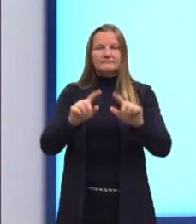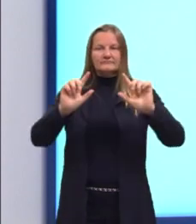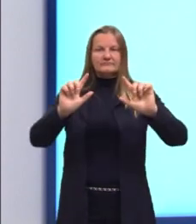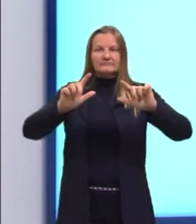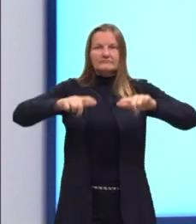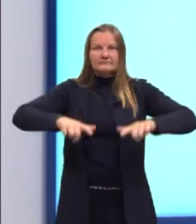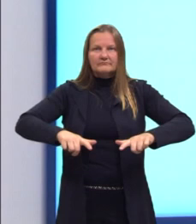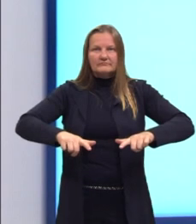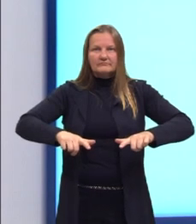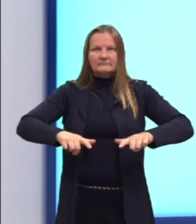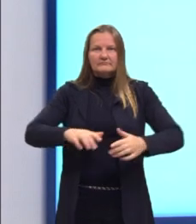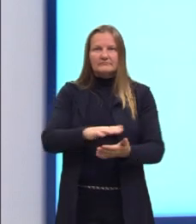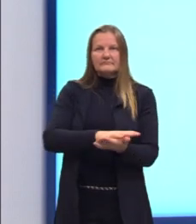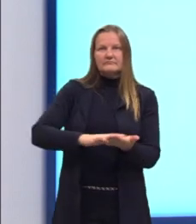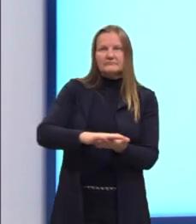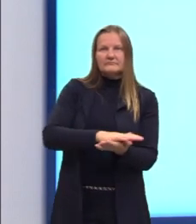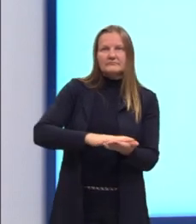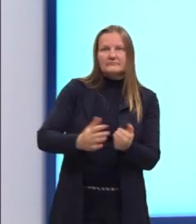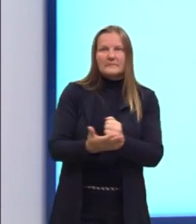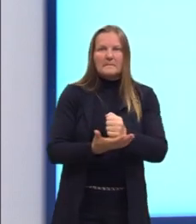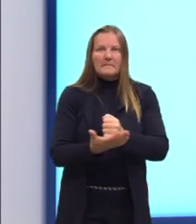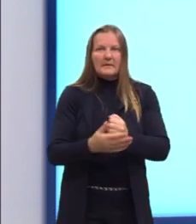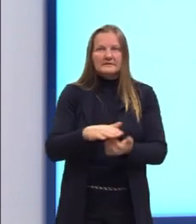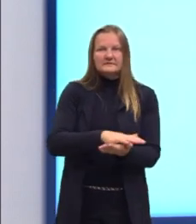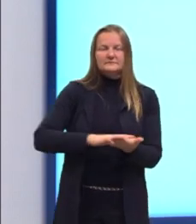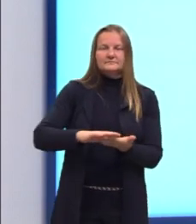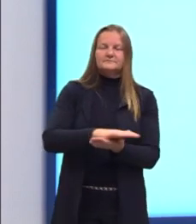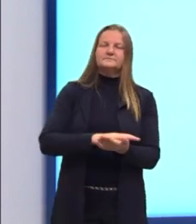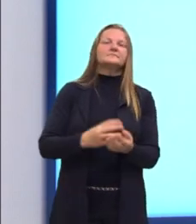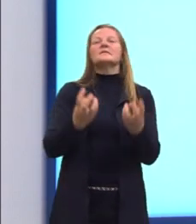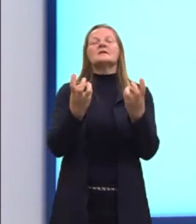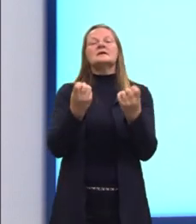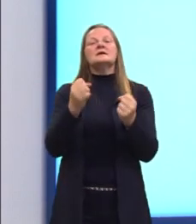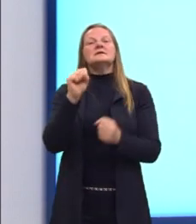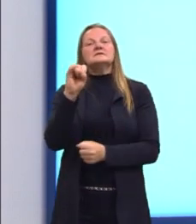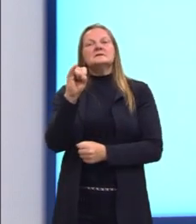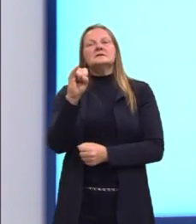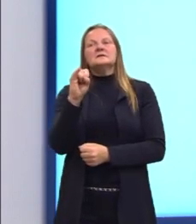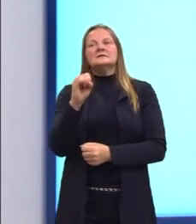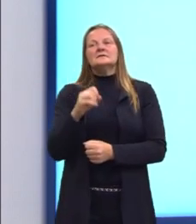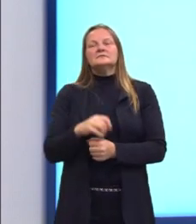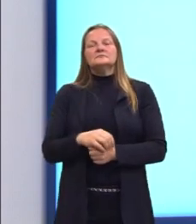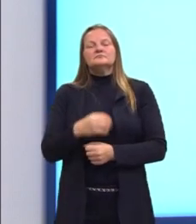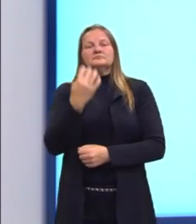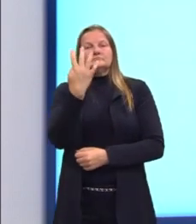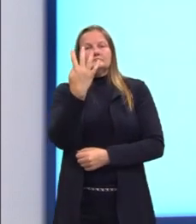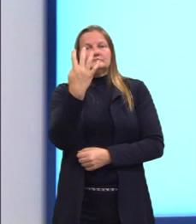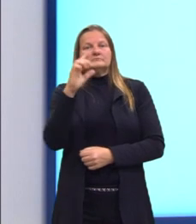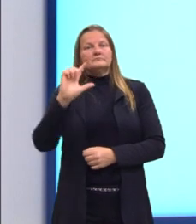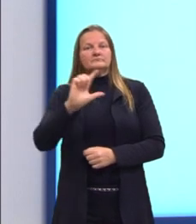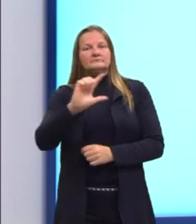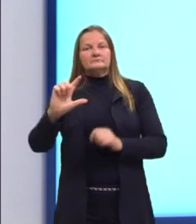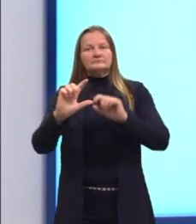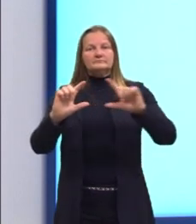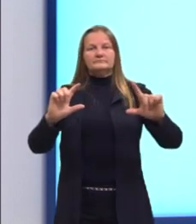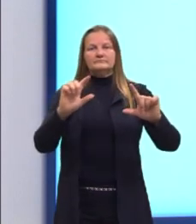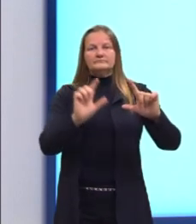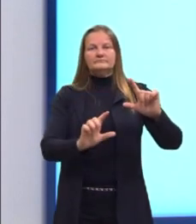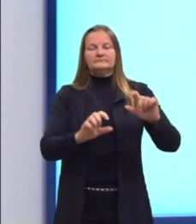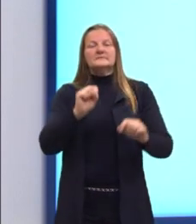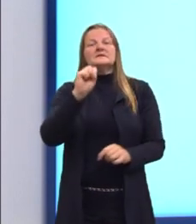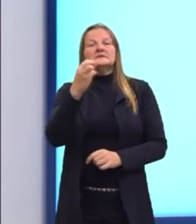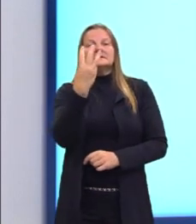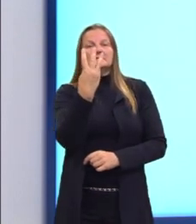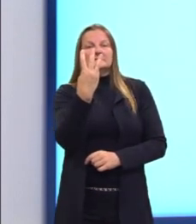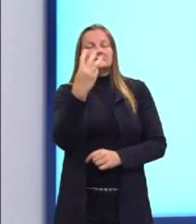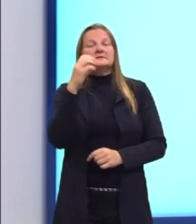lados do polígono da base. Então, como eu disse, se for um quadrilátero, nós temos quatro faces. Se